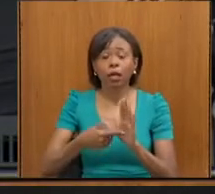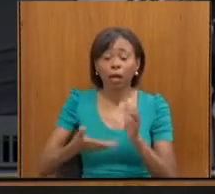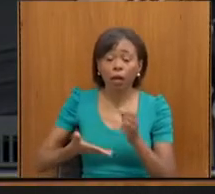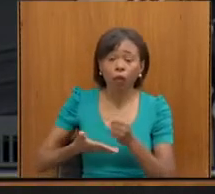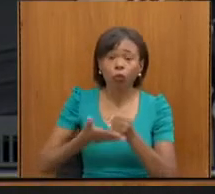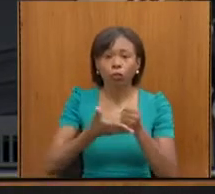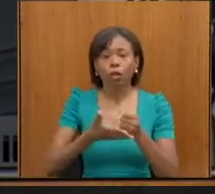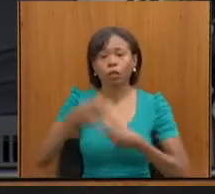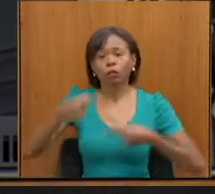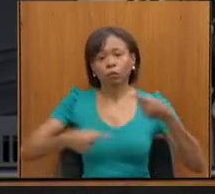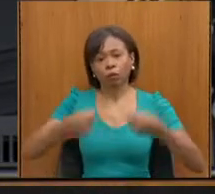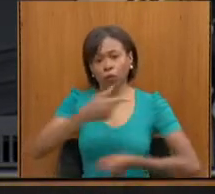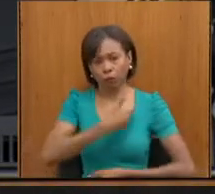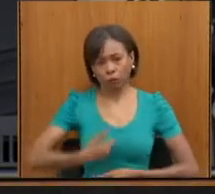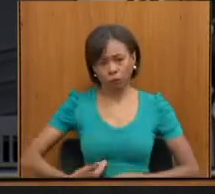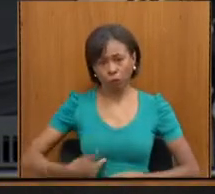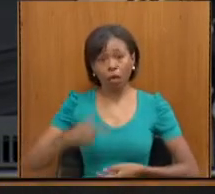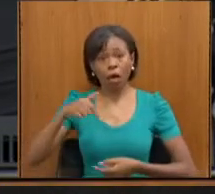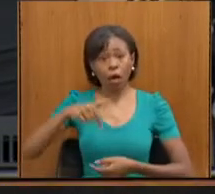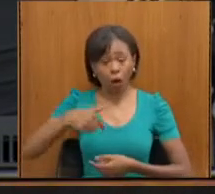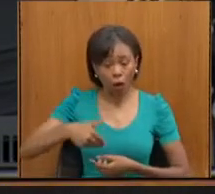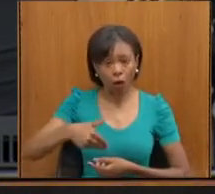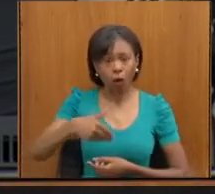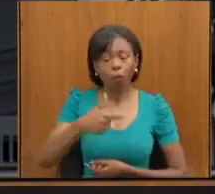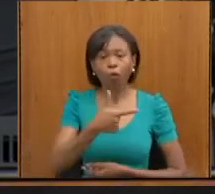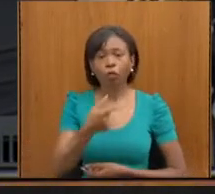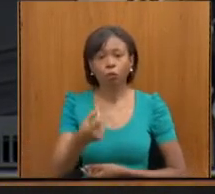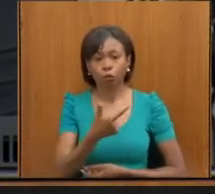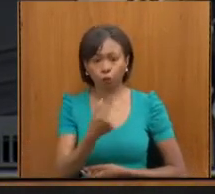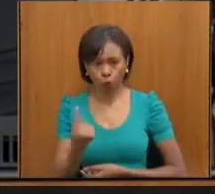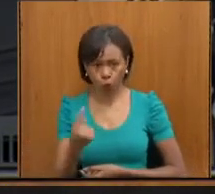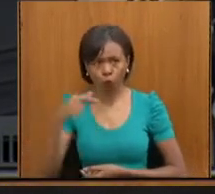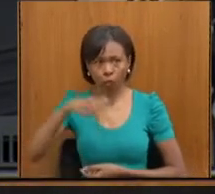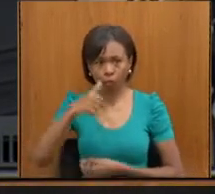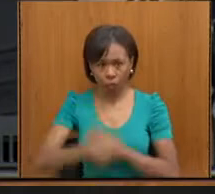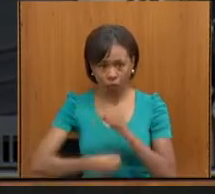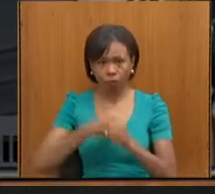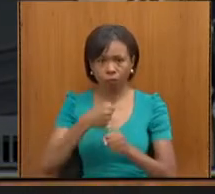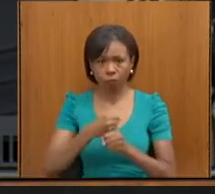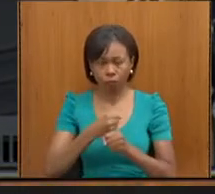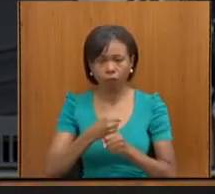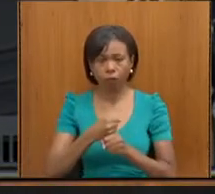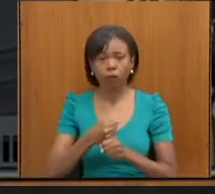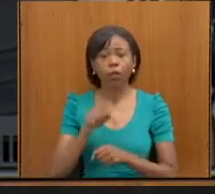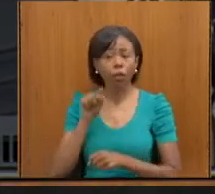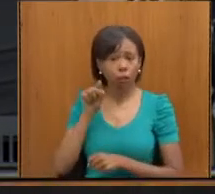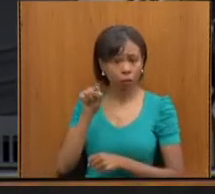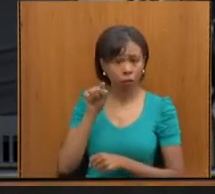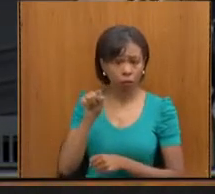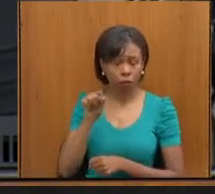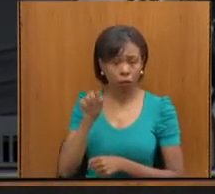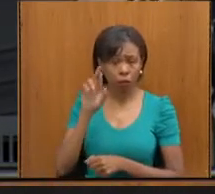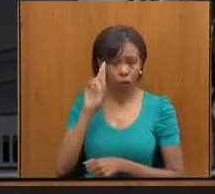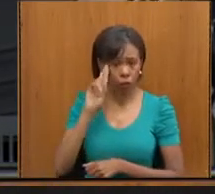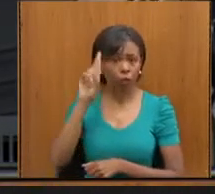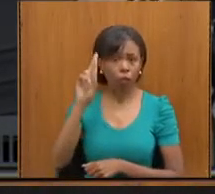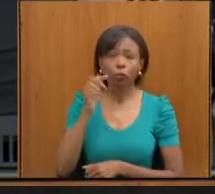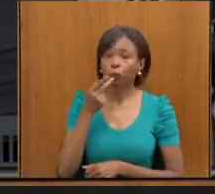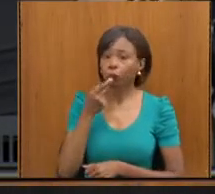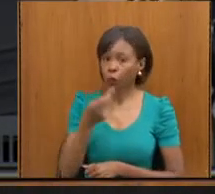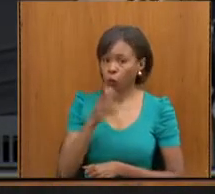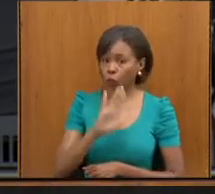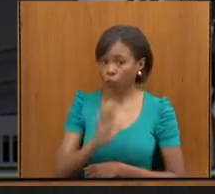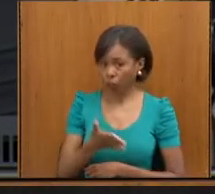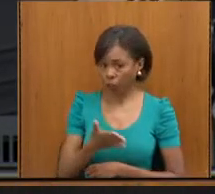E agora para 2021, que é, assim como V. Exª já adiantou, e